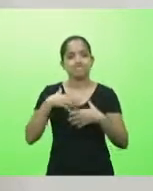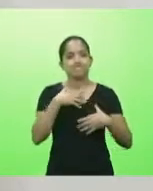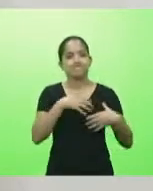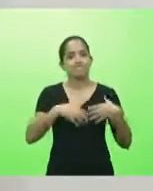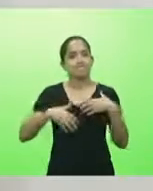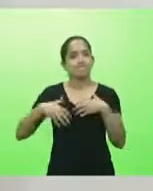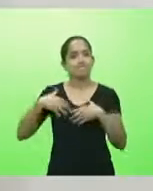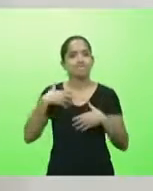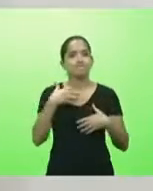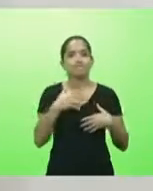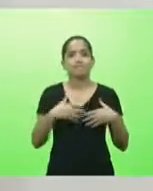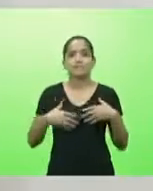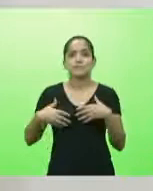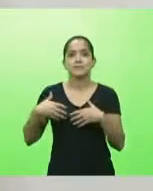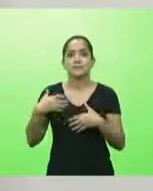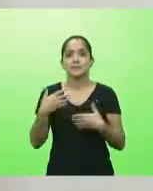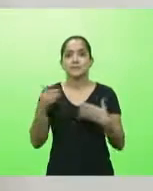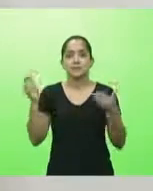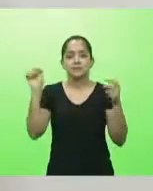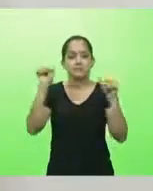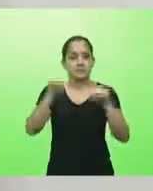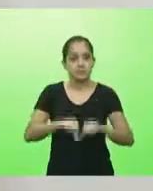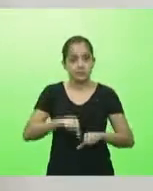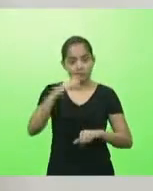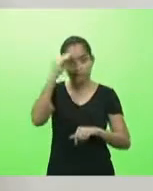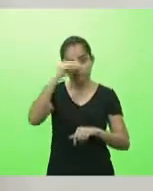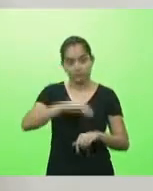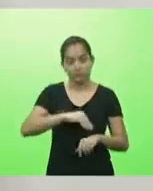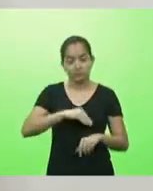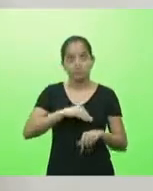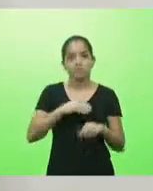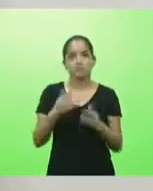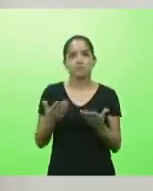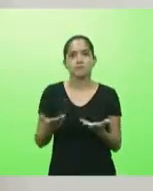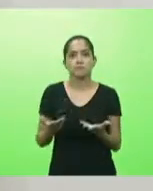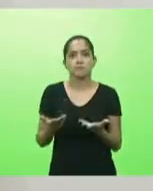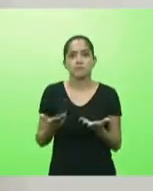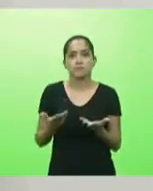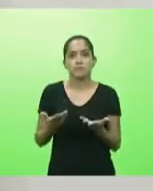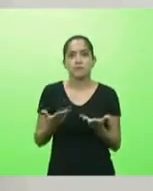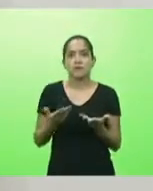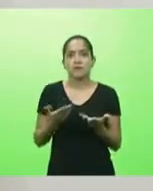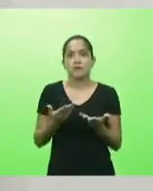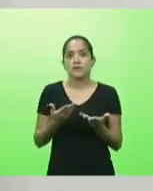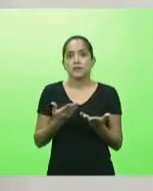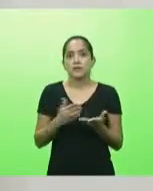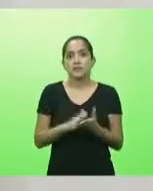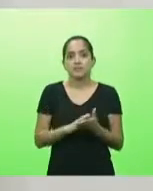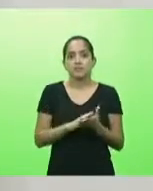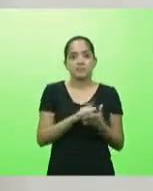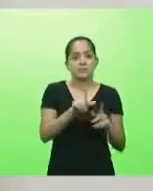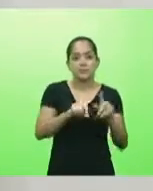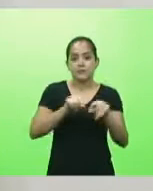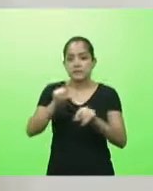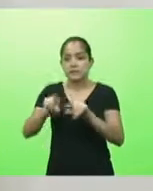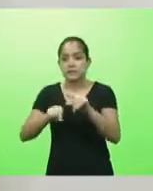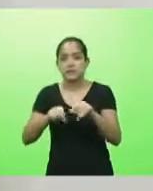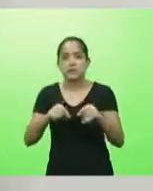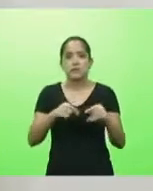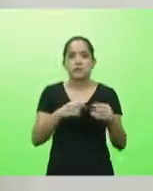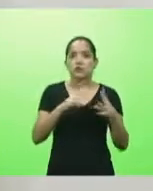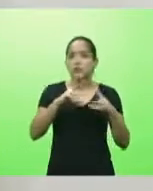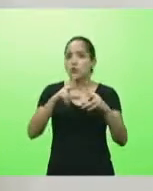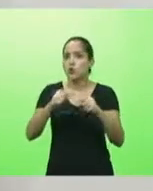muito grande de derrota, muito grande mesmo. e não tem como ser seletivo com isso. Todo mundo precisa ganhar seu